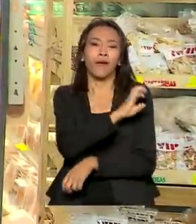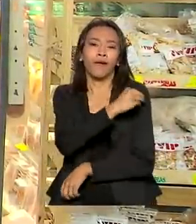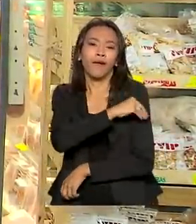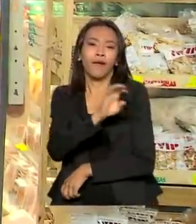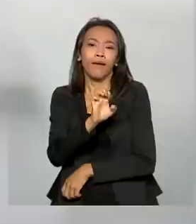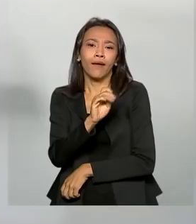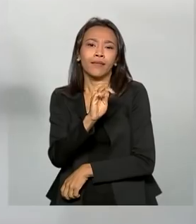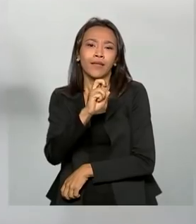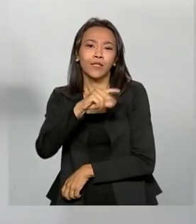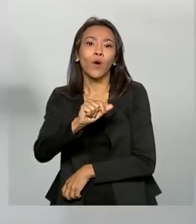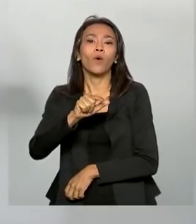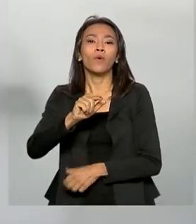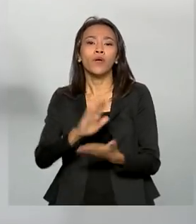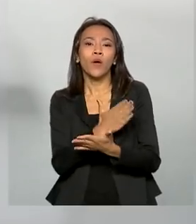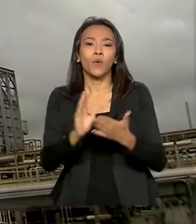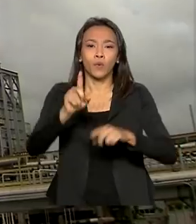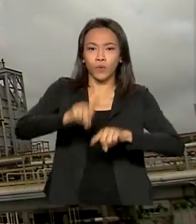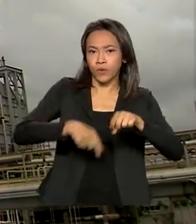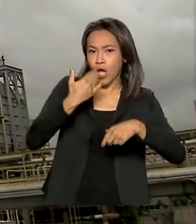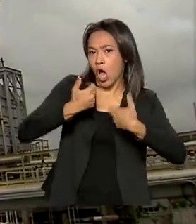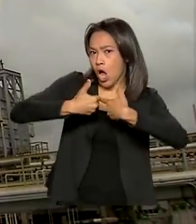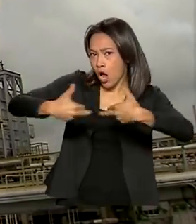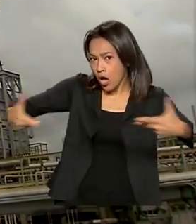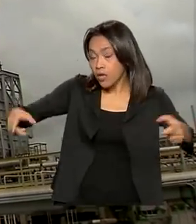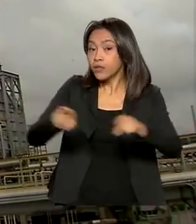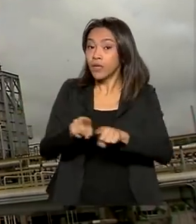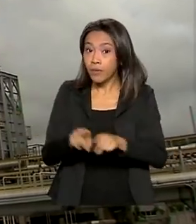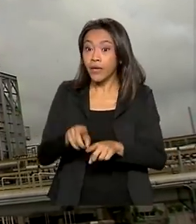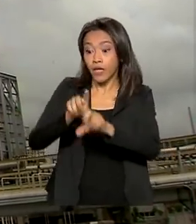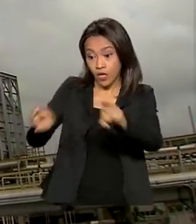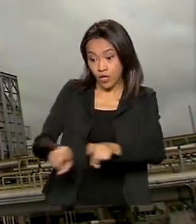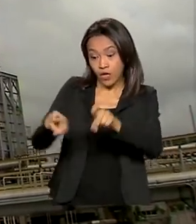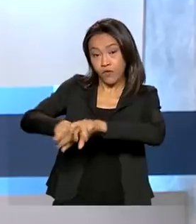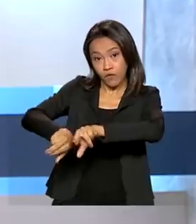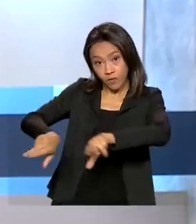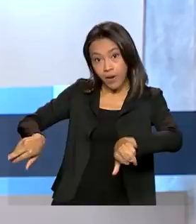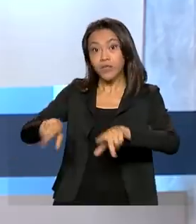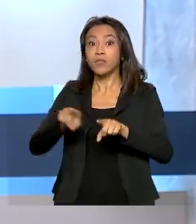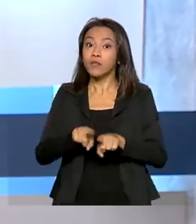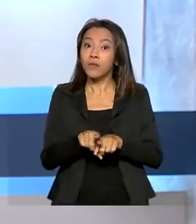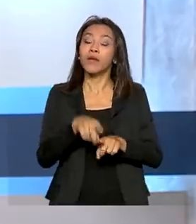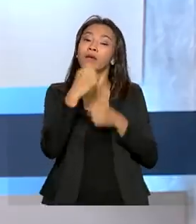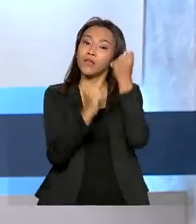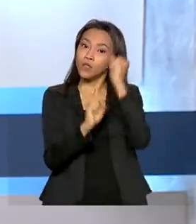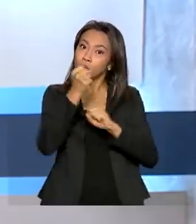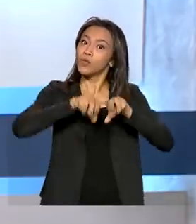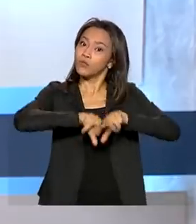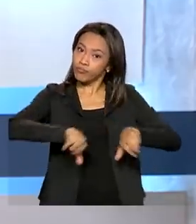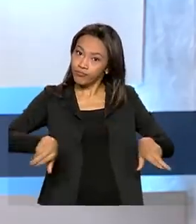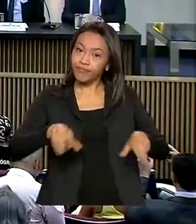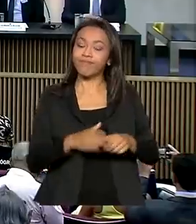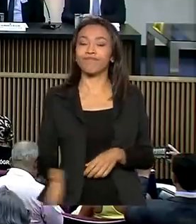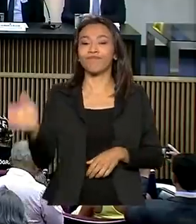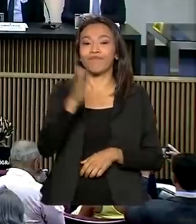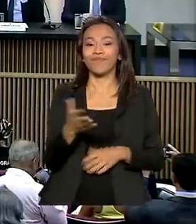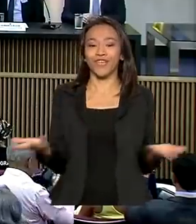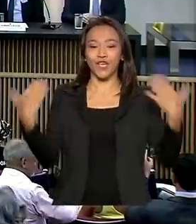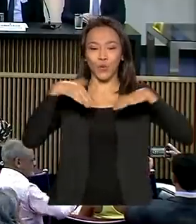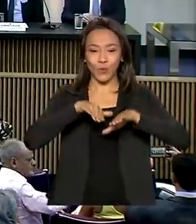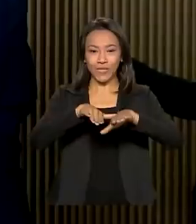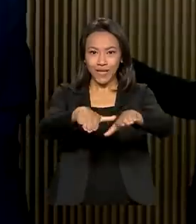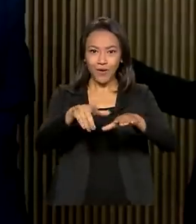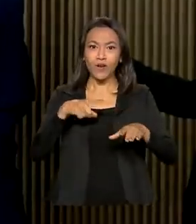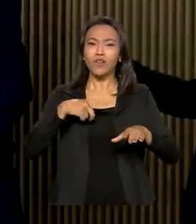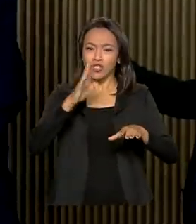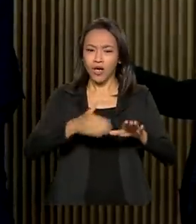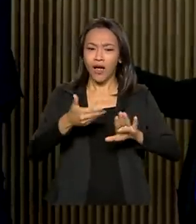alíquotas sobre itens de informática e equipamentos para indústrias. Mais inclusão. Lançado o cadastro